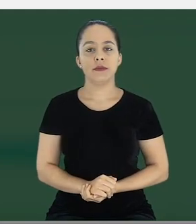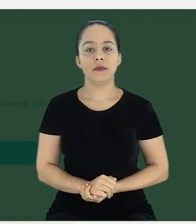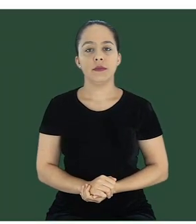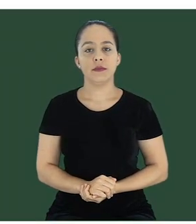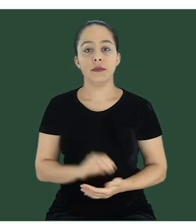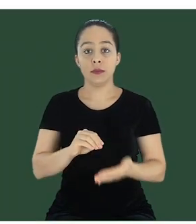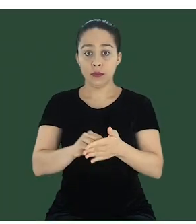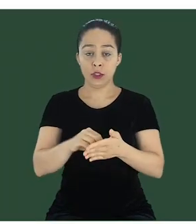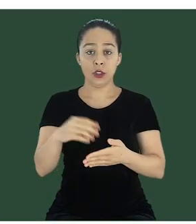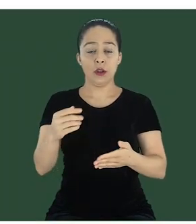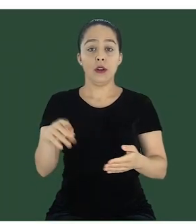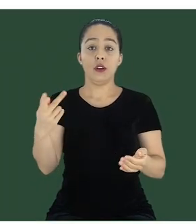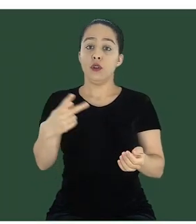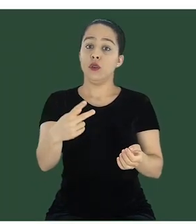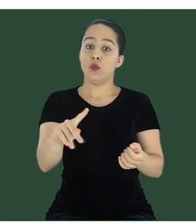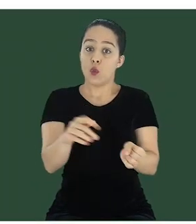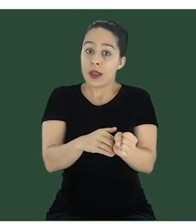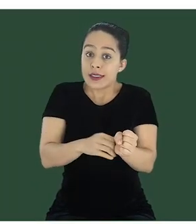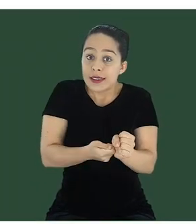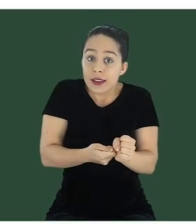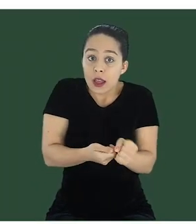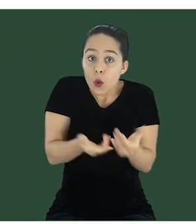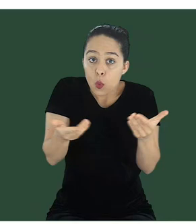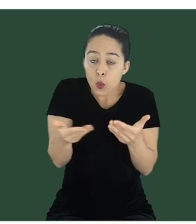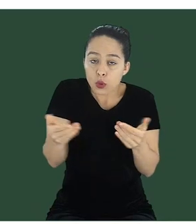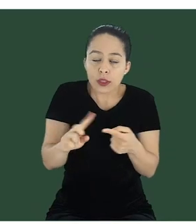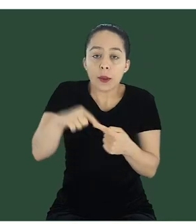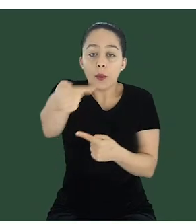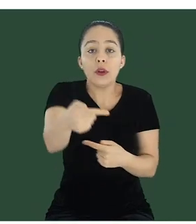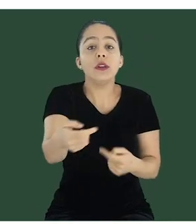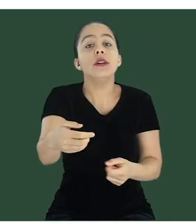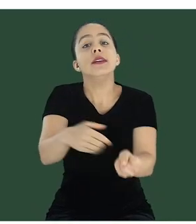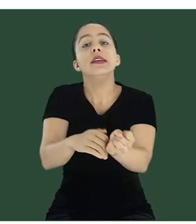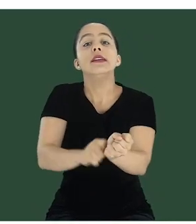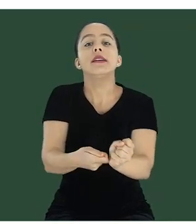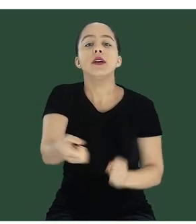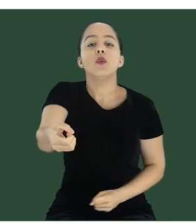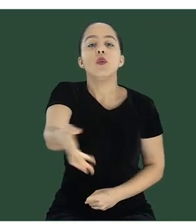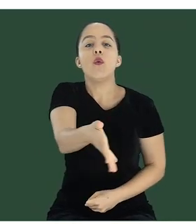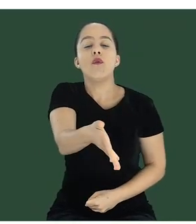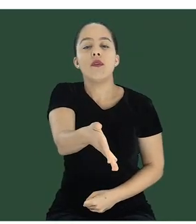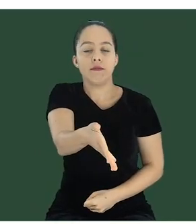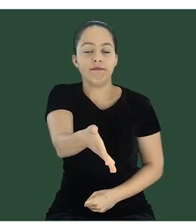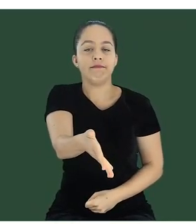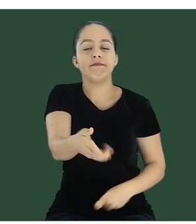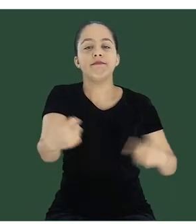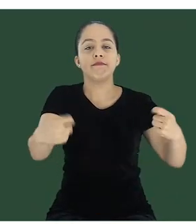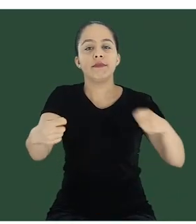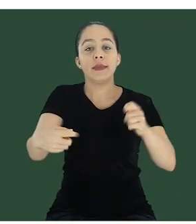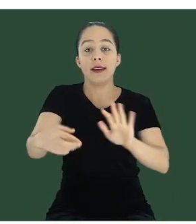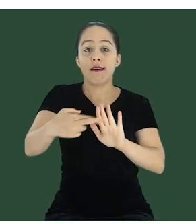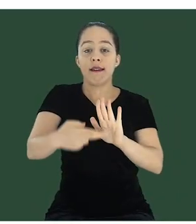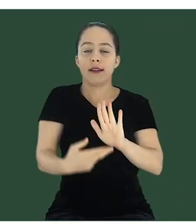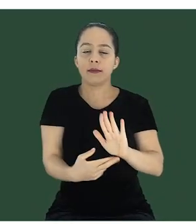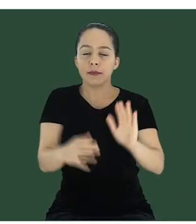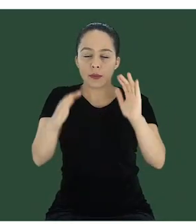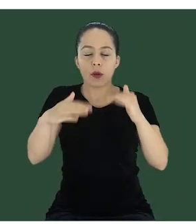vai colocar a senha atual, depois vai colocar a nova senha,